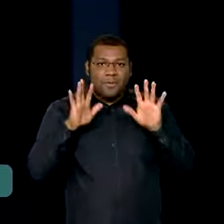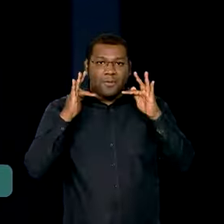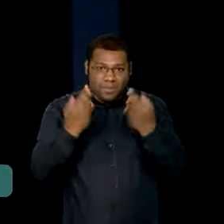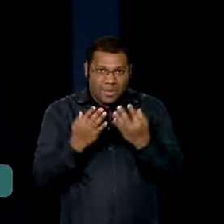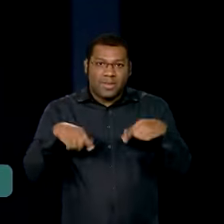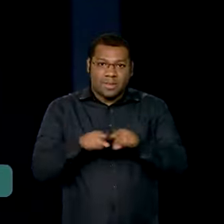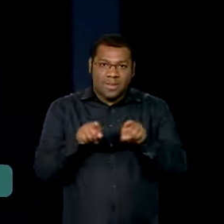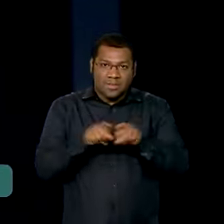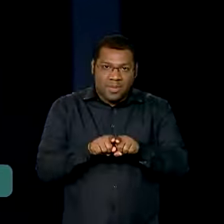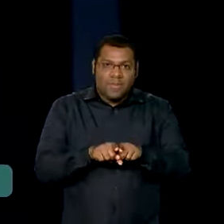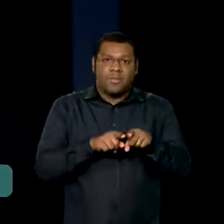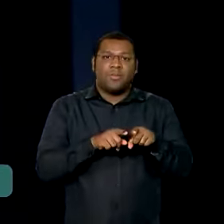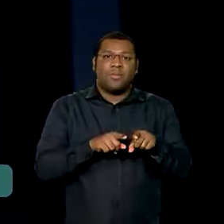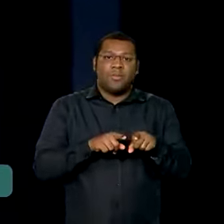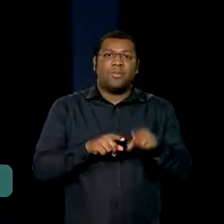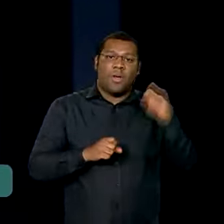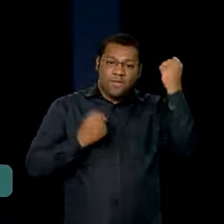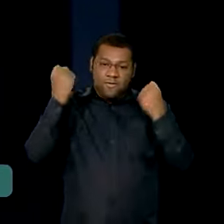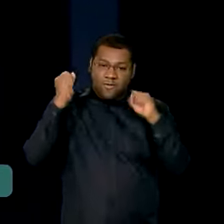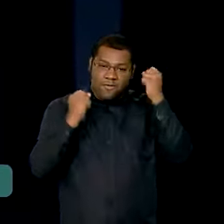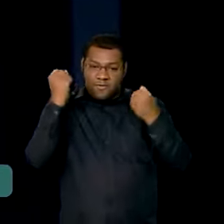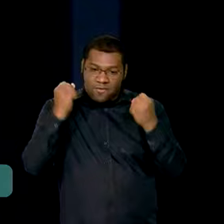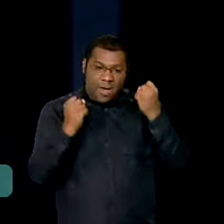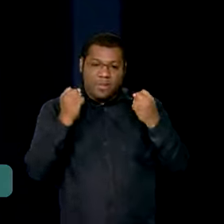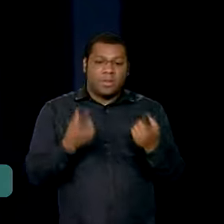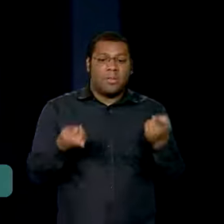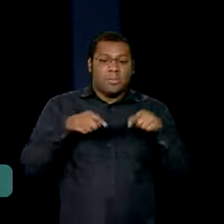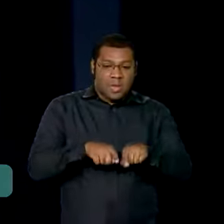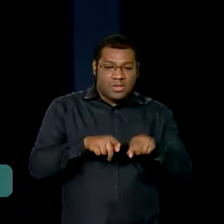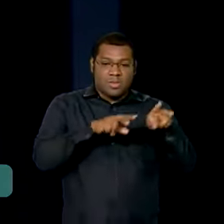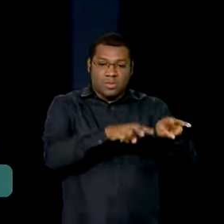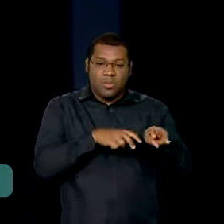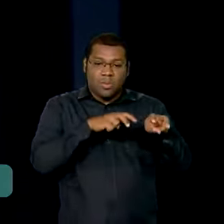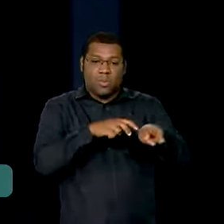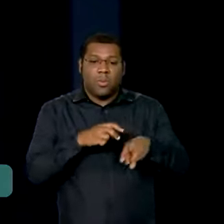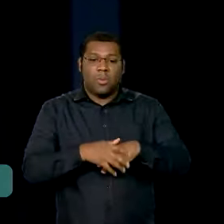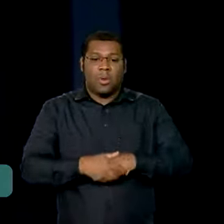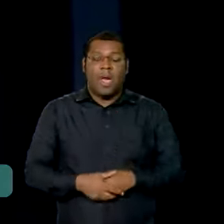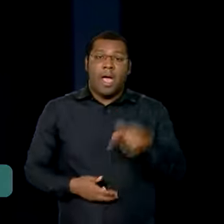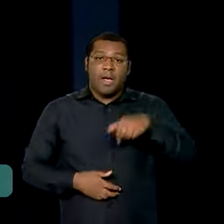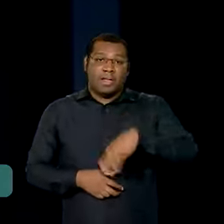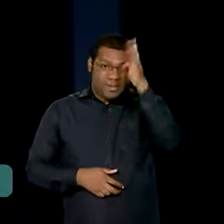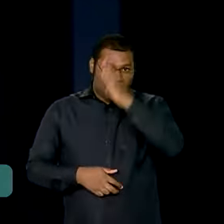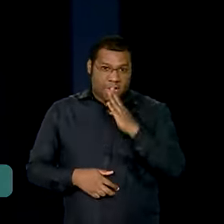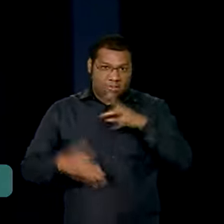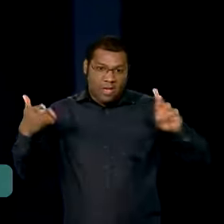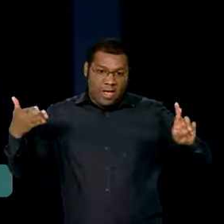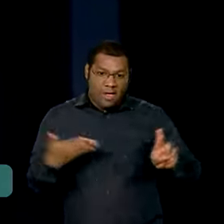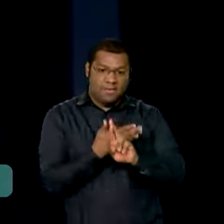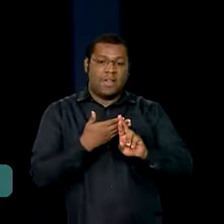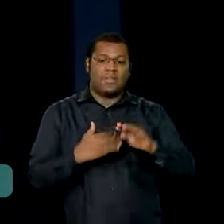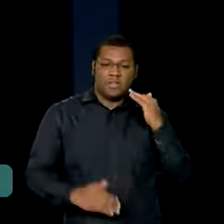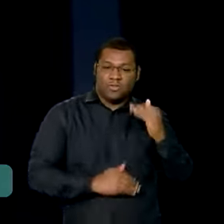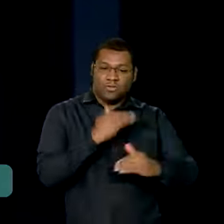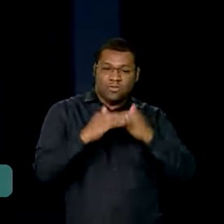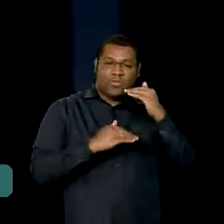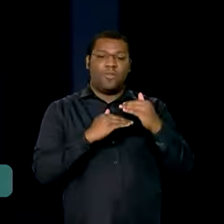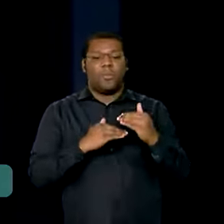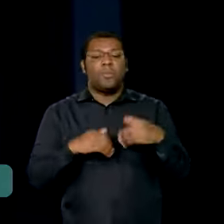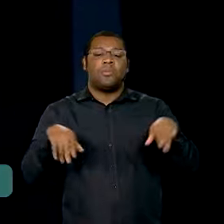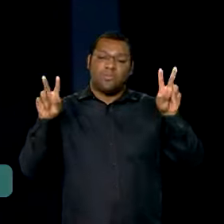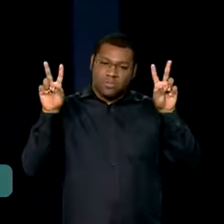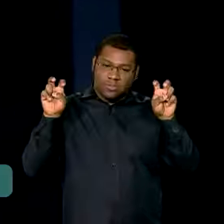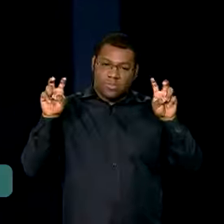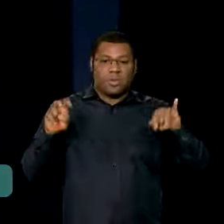agroindústria, enfim, colocará o Brasil na dianteira do mundo desenvolvido em relação ao tema tão